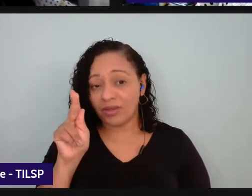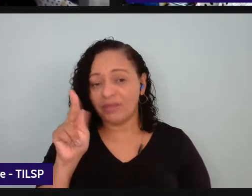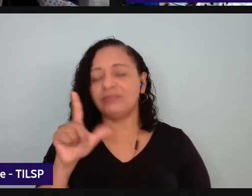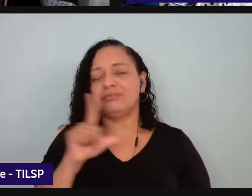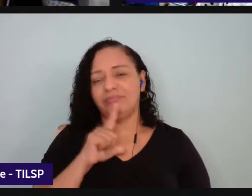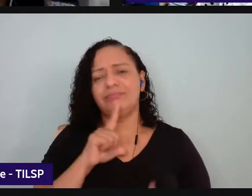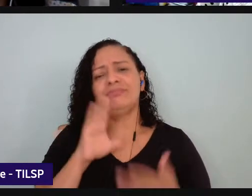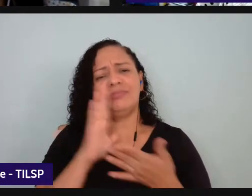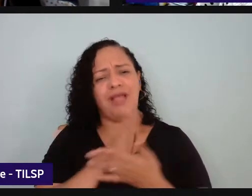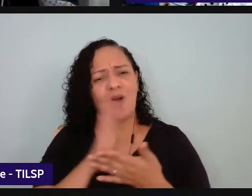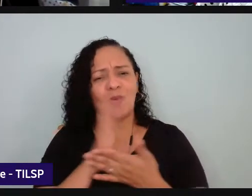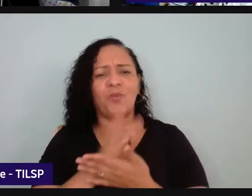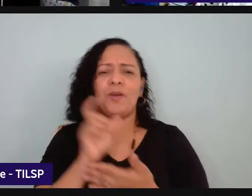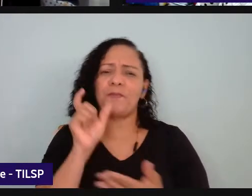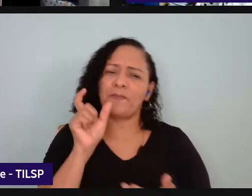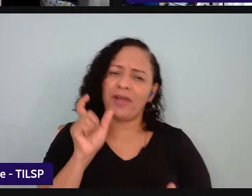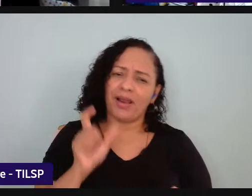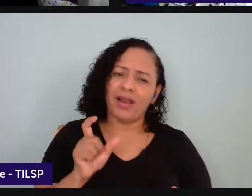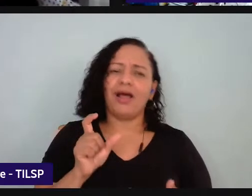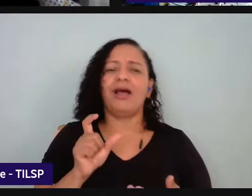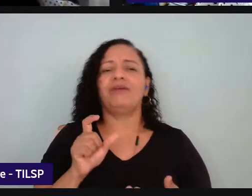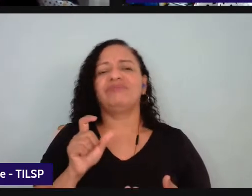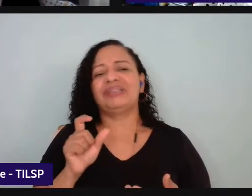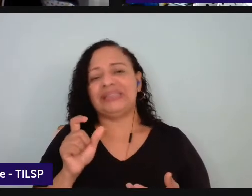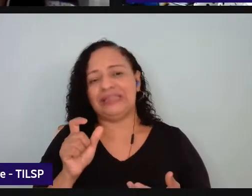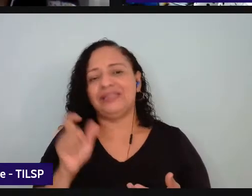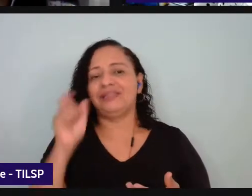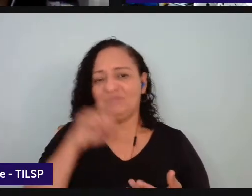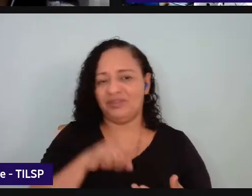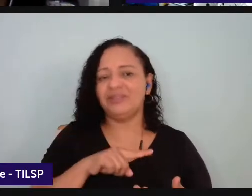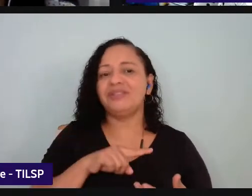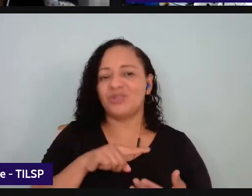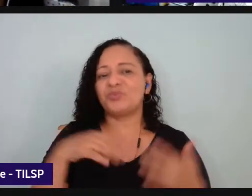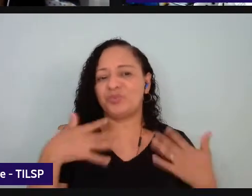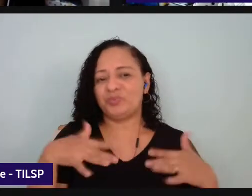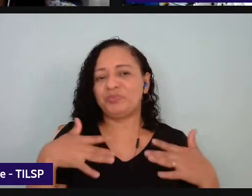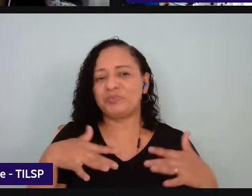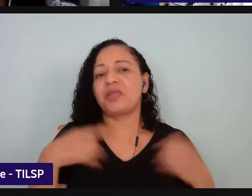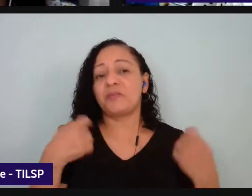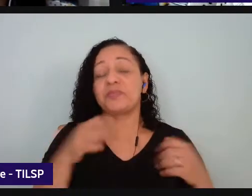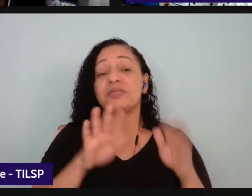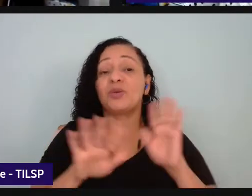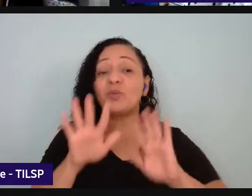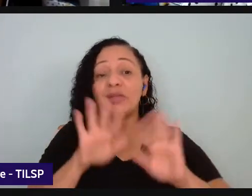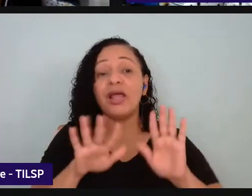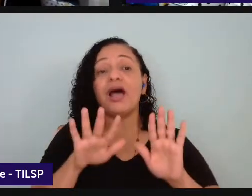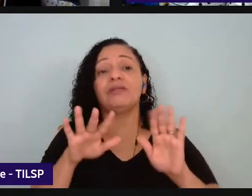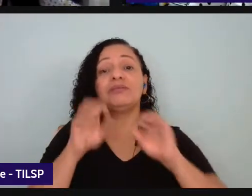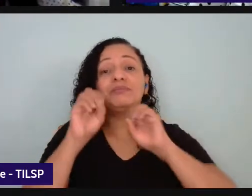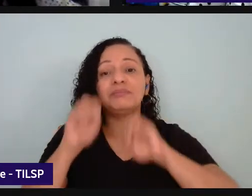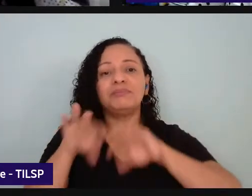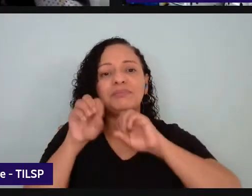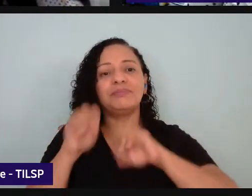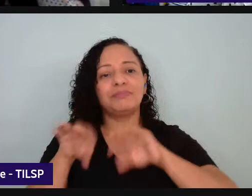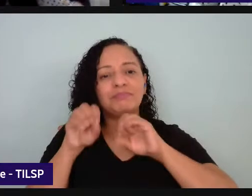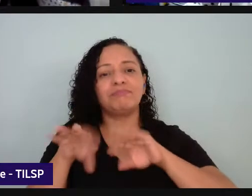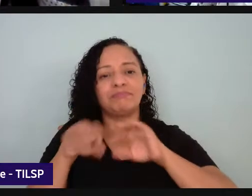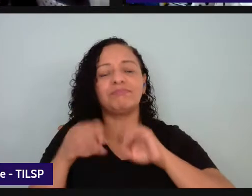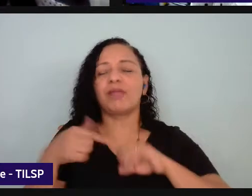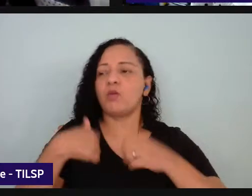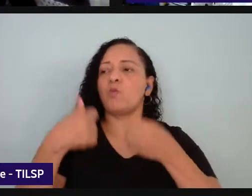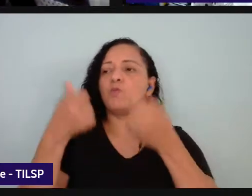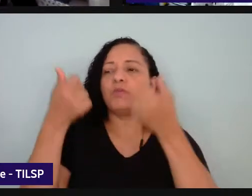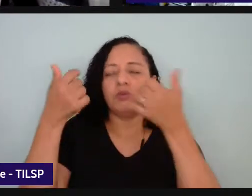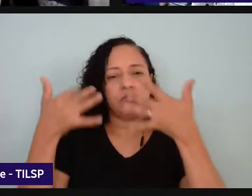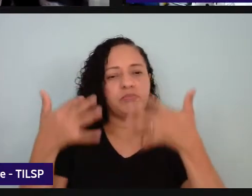de uso de palavras de baixo calão então eu preciso saber abordar isso dentro da minha sala de aula para que eu consiga